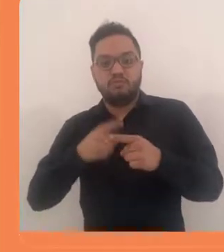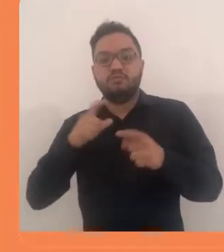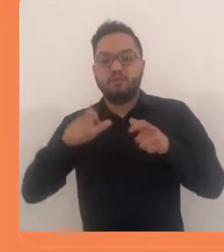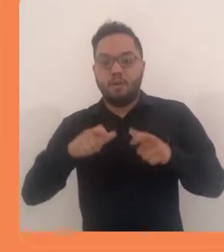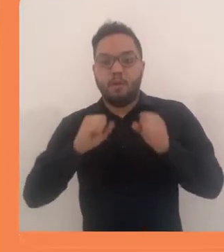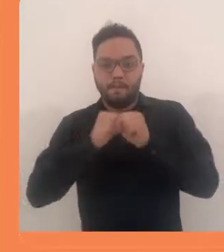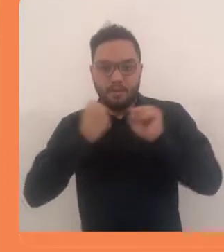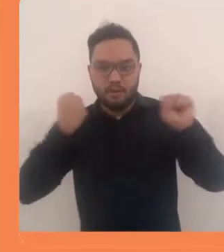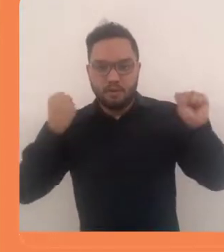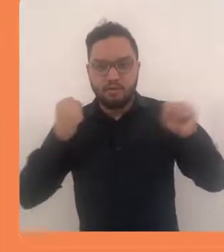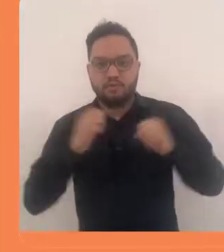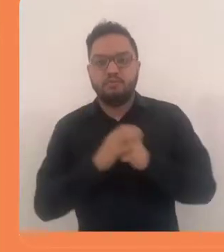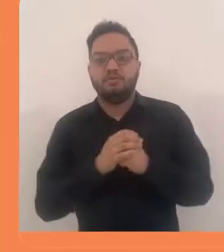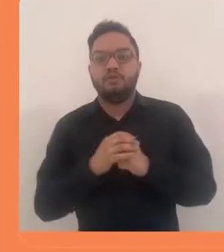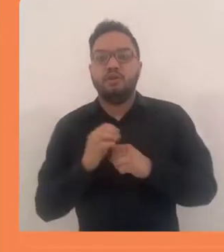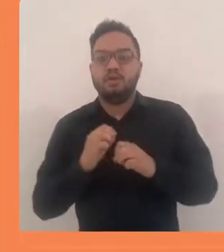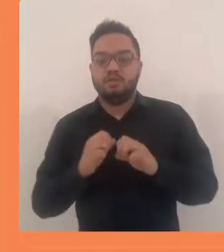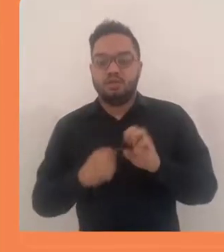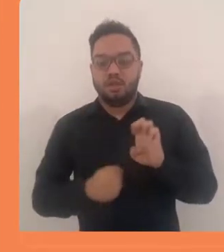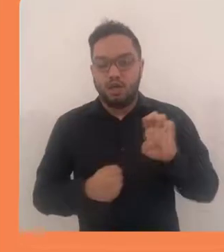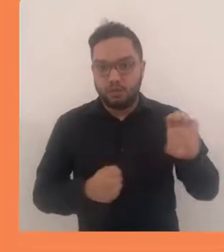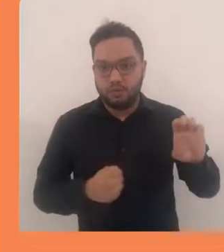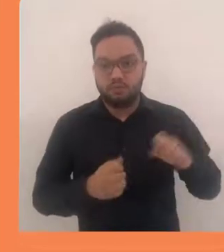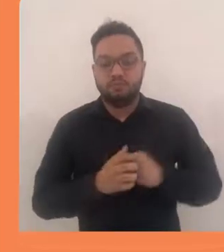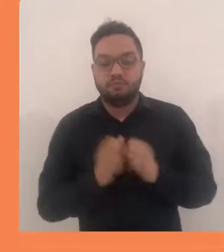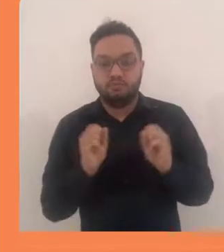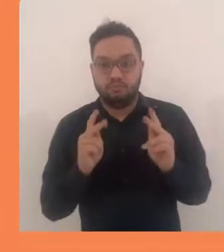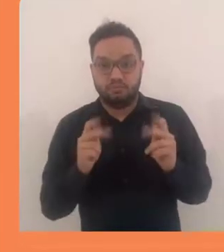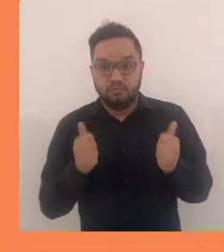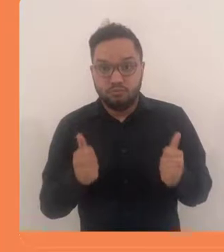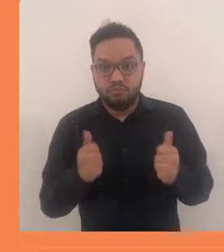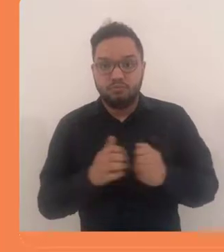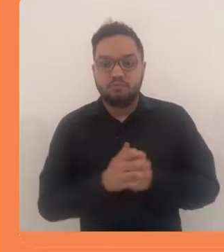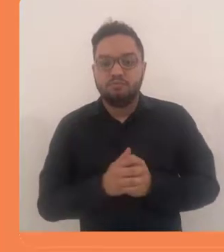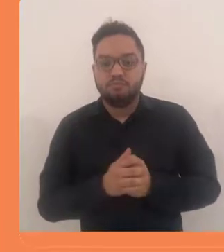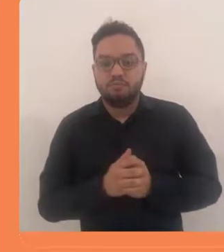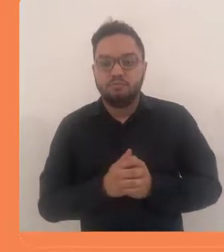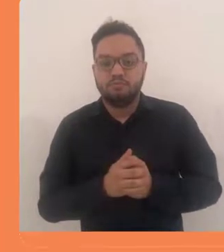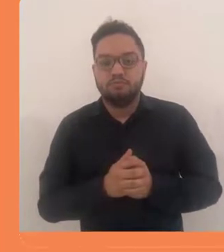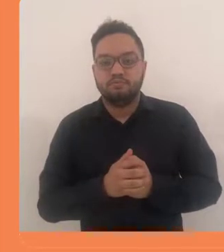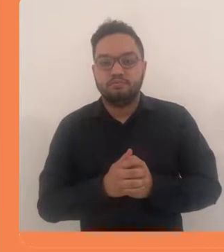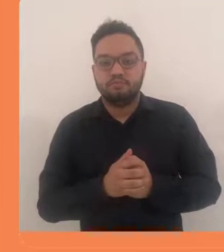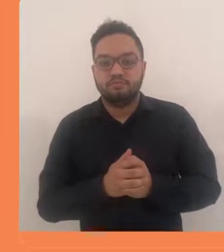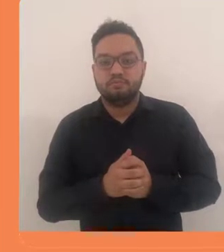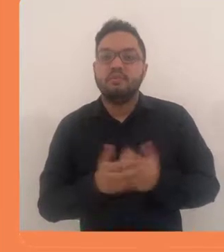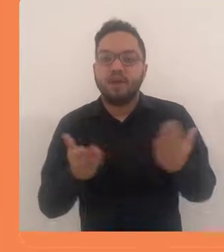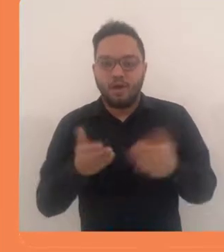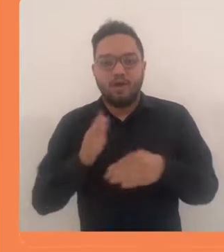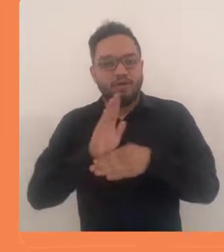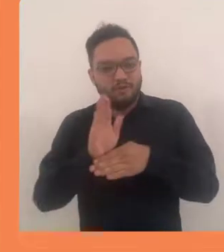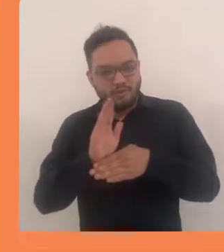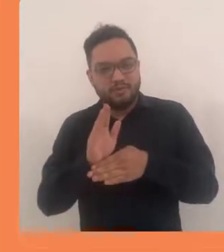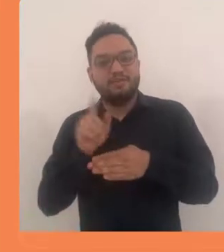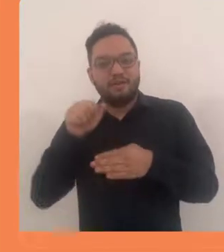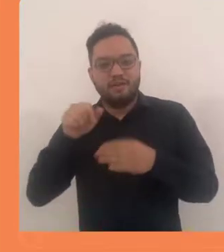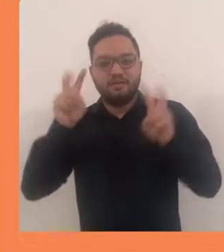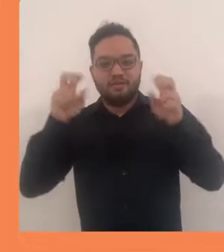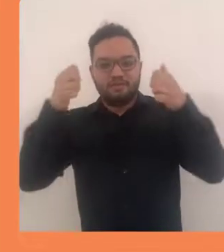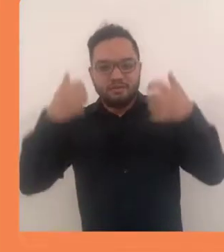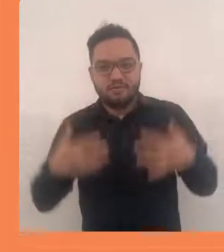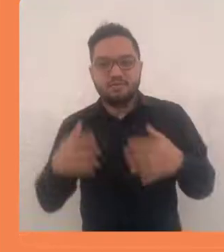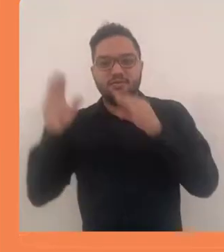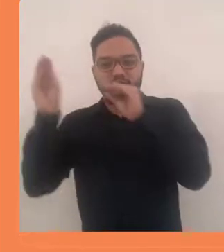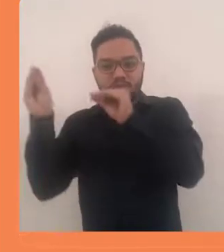porque eu tenho um espaço maior, está do lado esquerdo. Certo? Bom, então esse foi mais um vídeo sobre